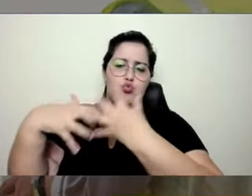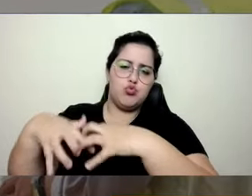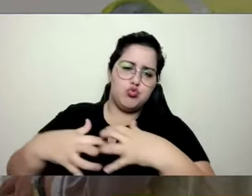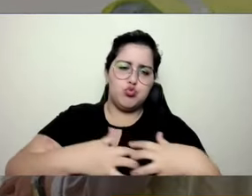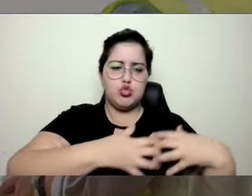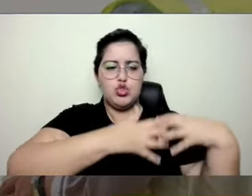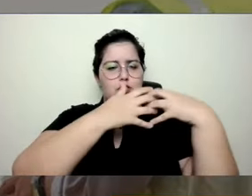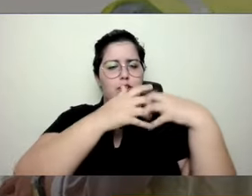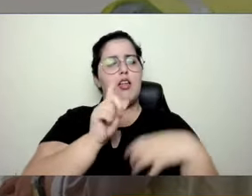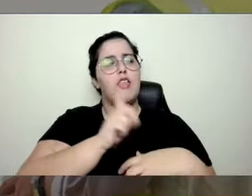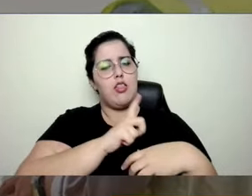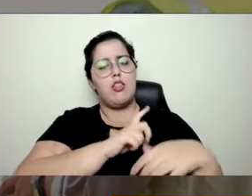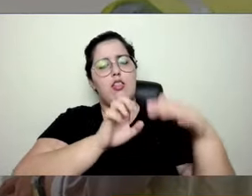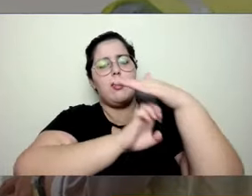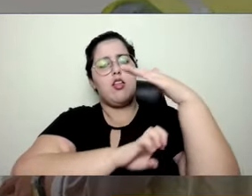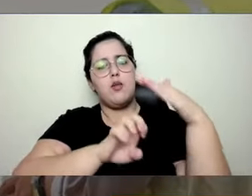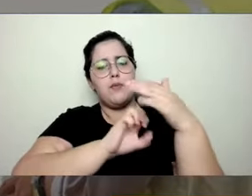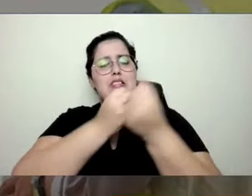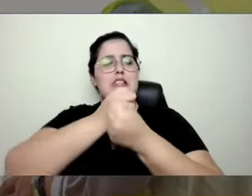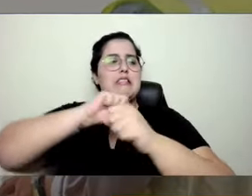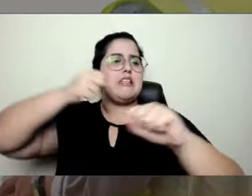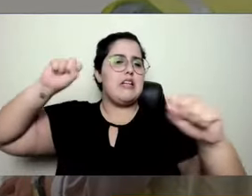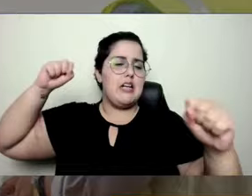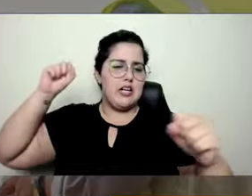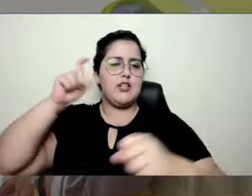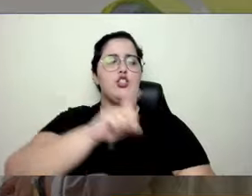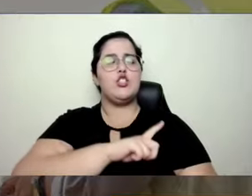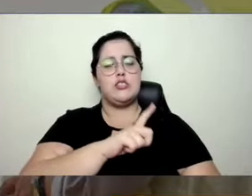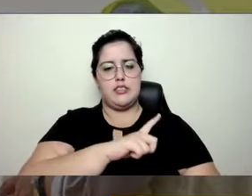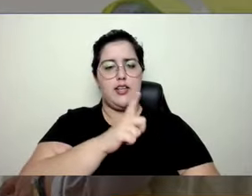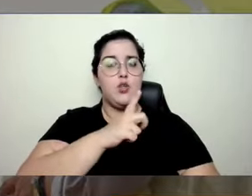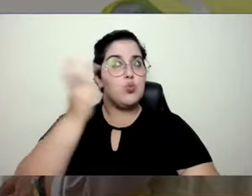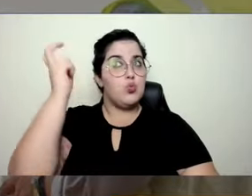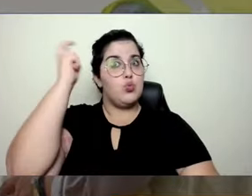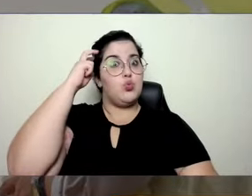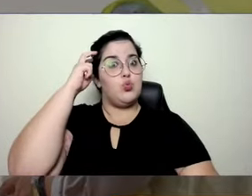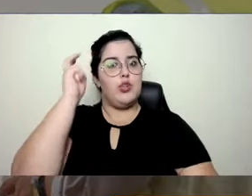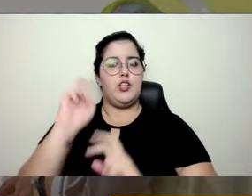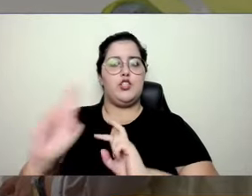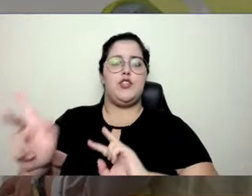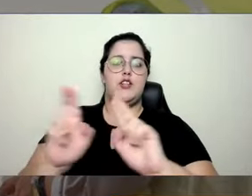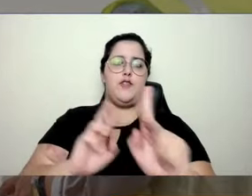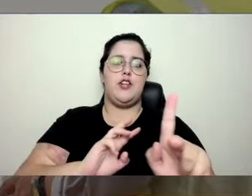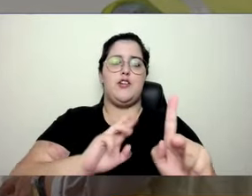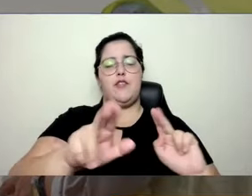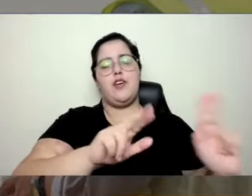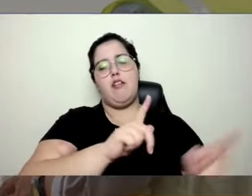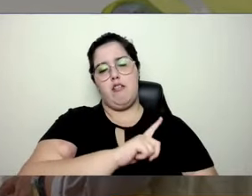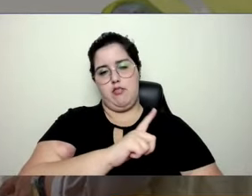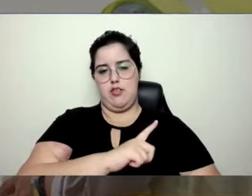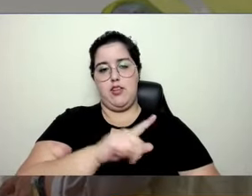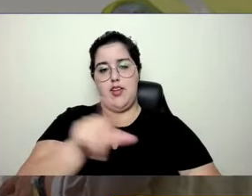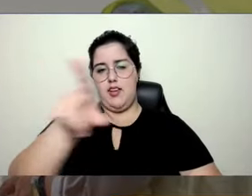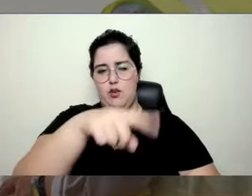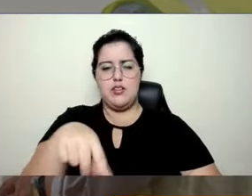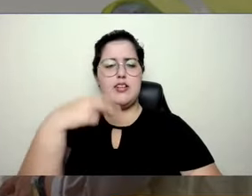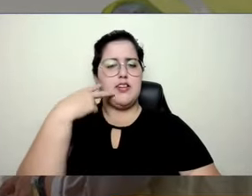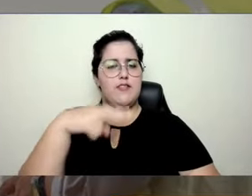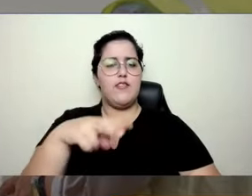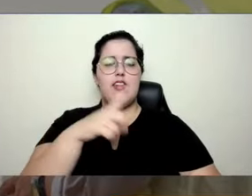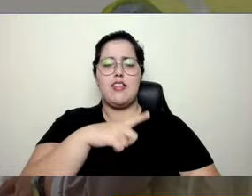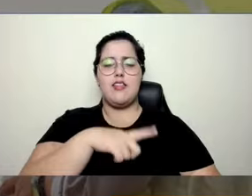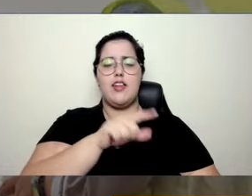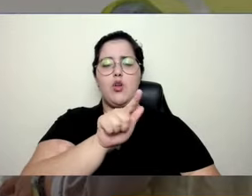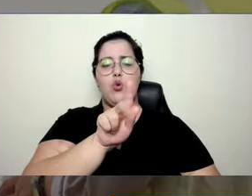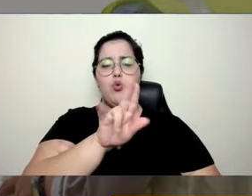tem empresas enormes, multinacionais, tem culturas diferentes, você recebe aí no seu colo um guia que